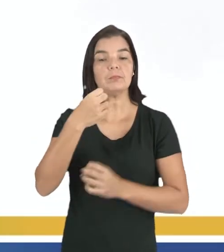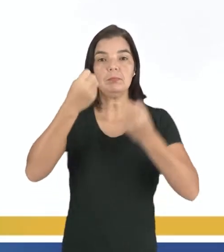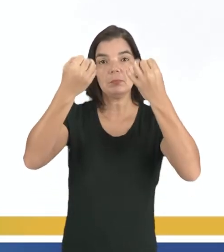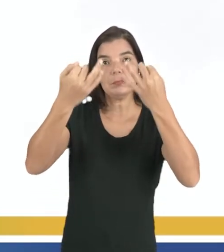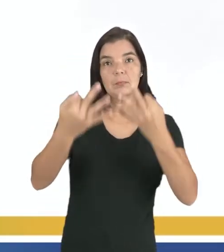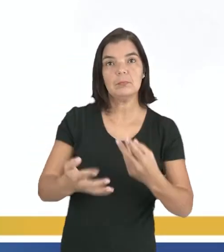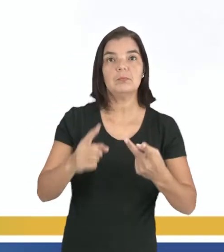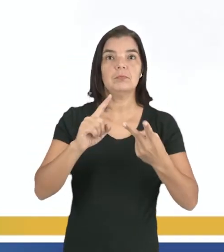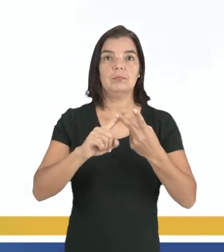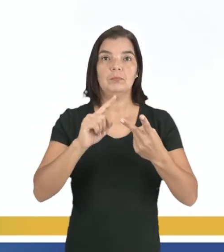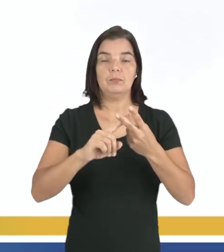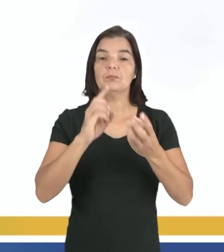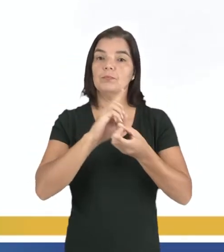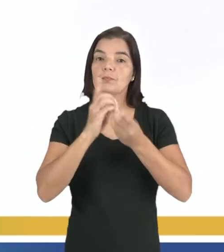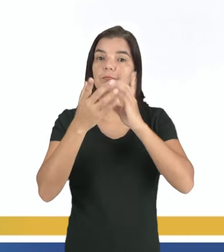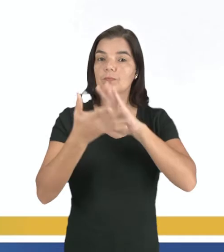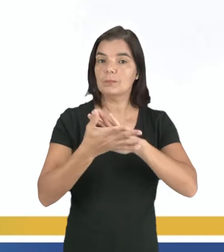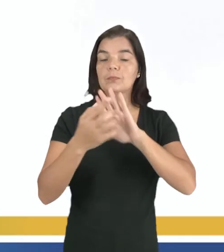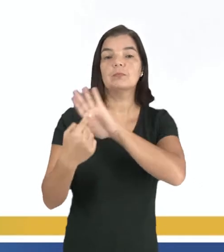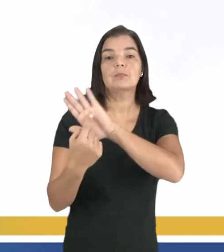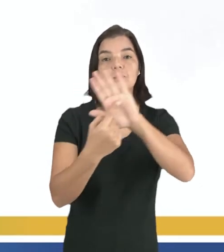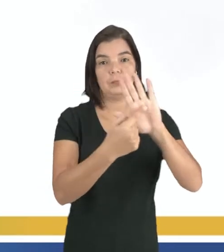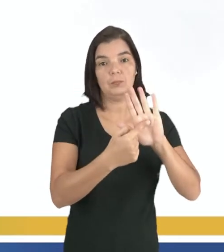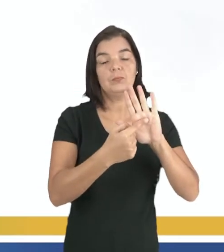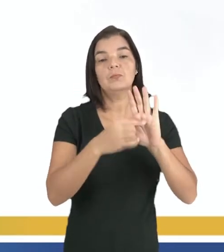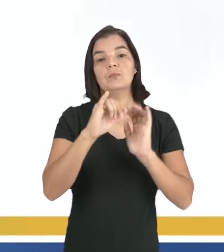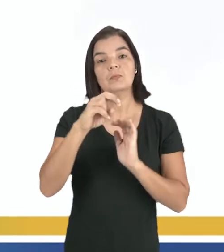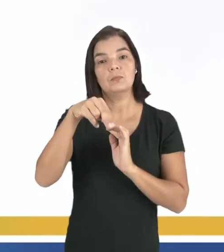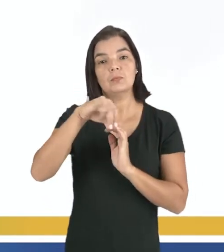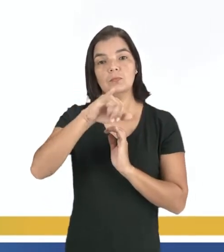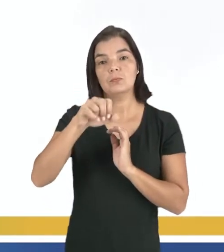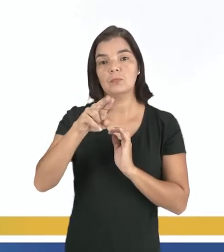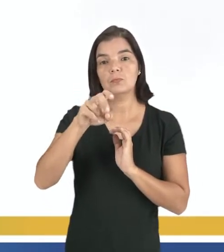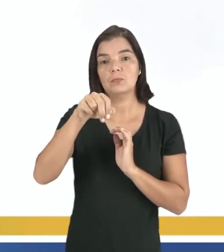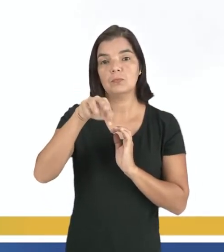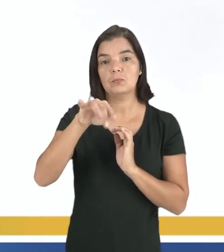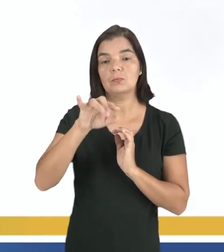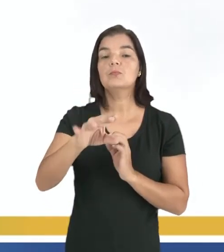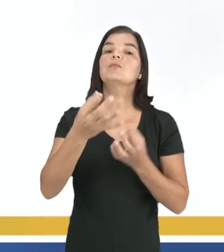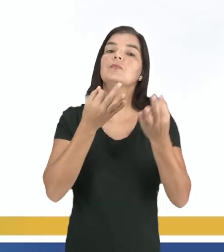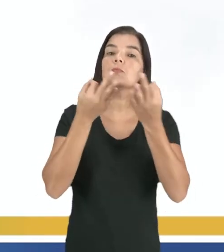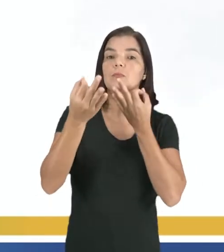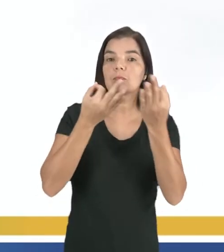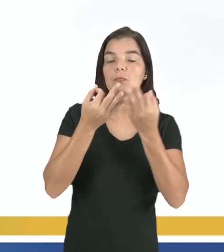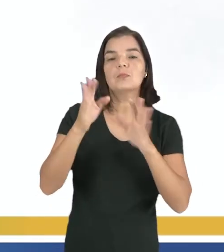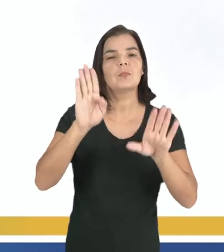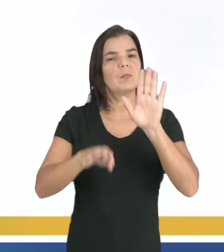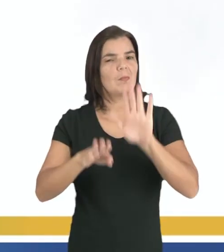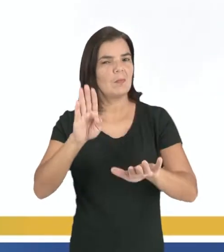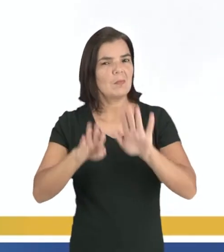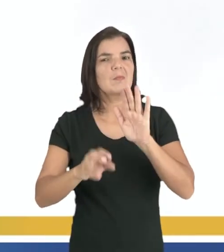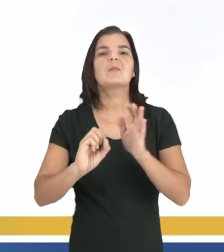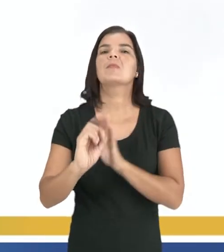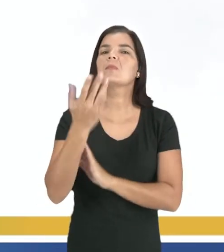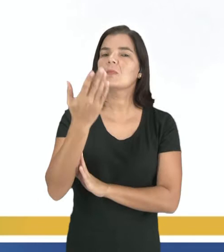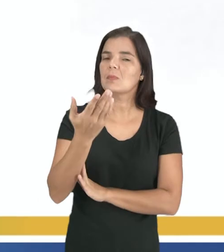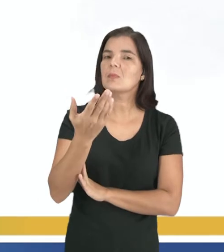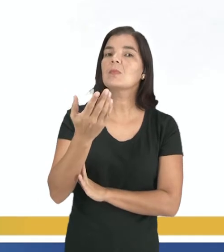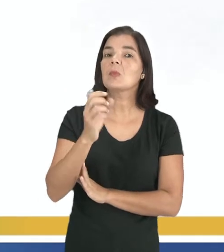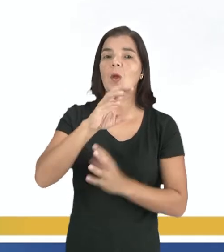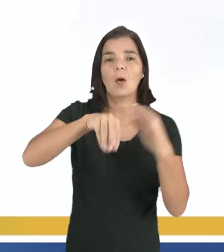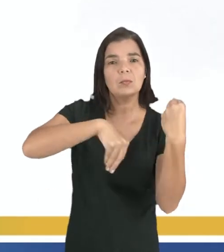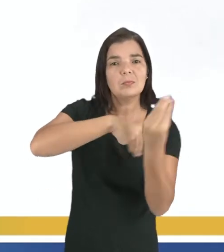descritivo, dialogal, expositivo, injuntivo e argumentativo. Algumas vezes, acontece a